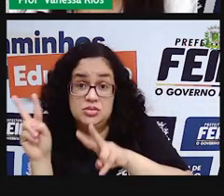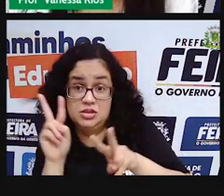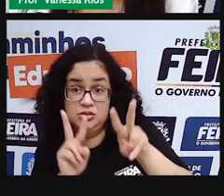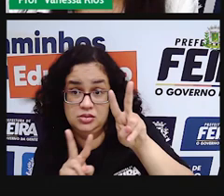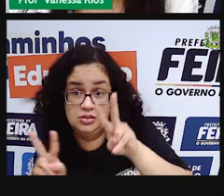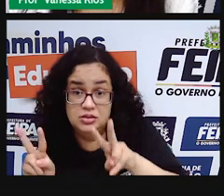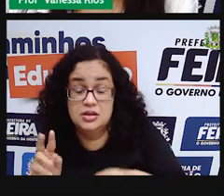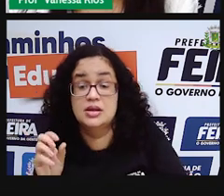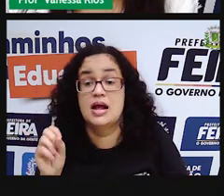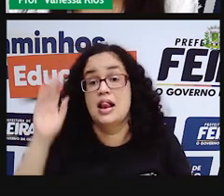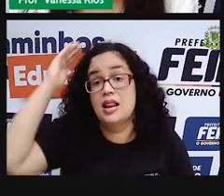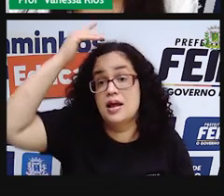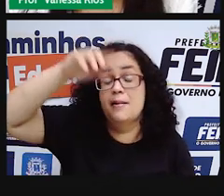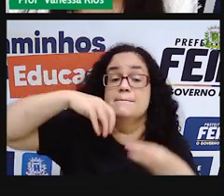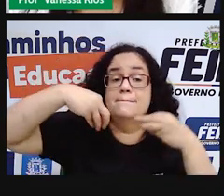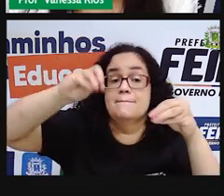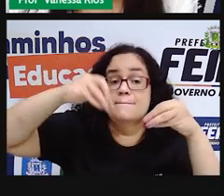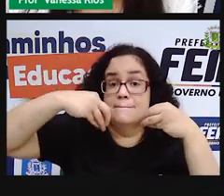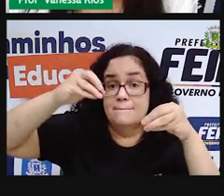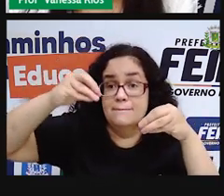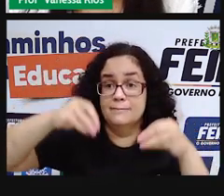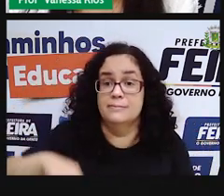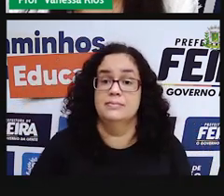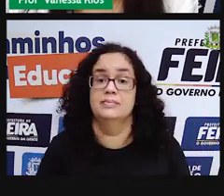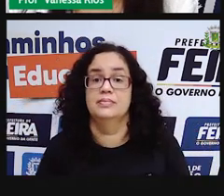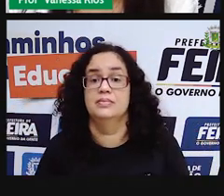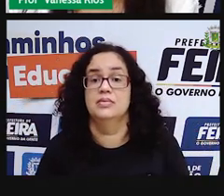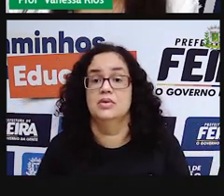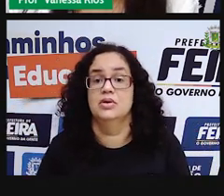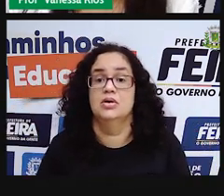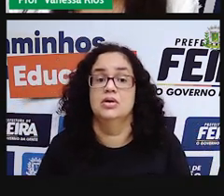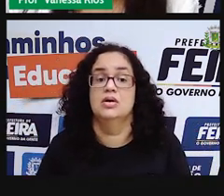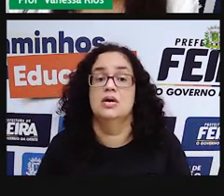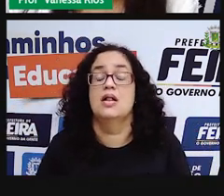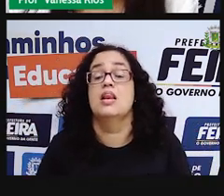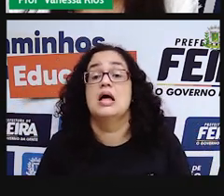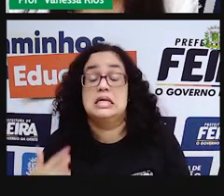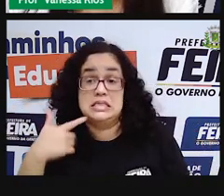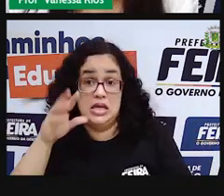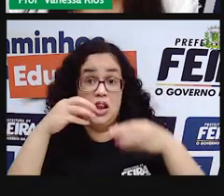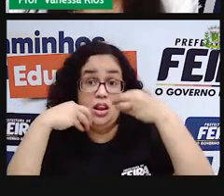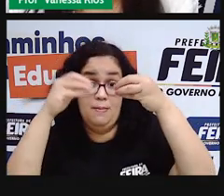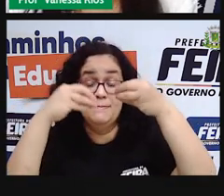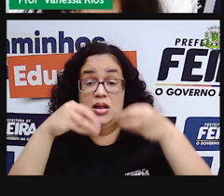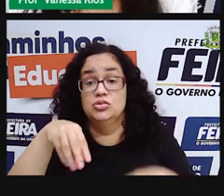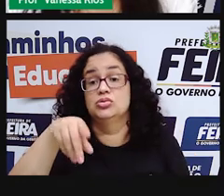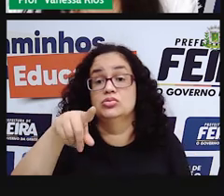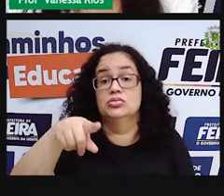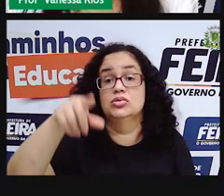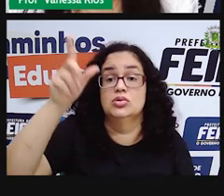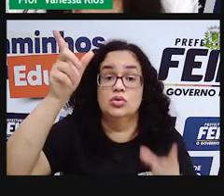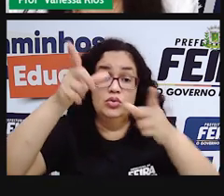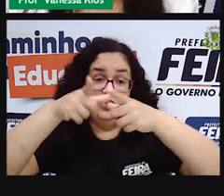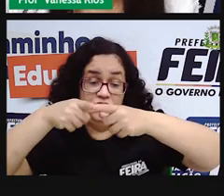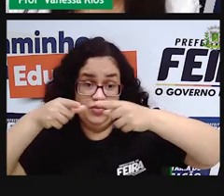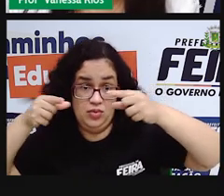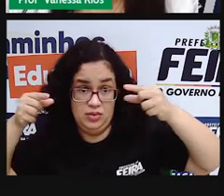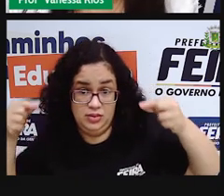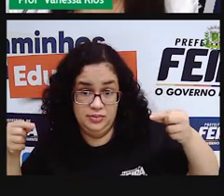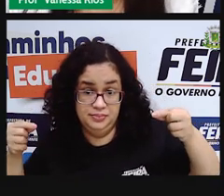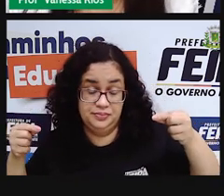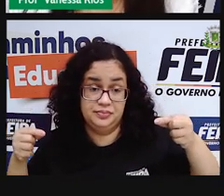A caixa de papelão, a sacola de plástico e a